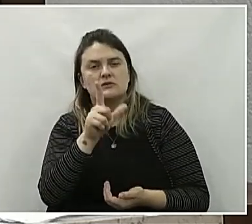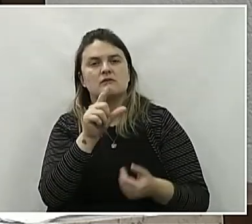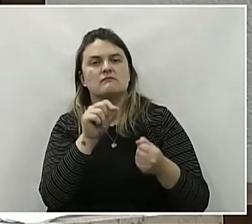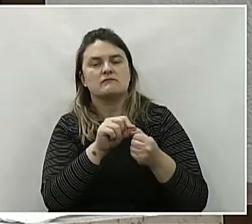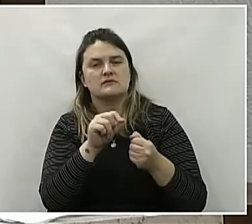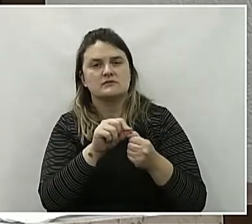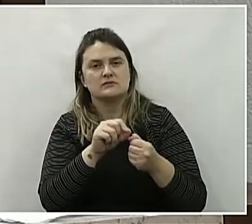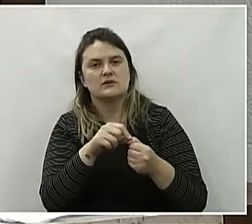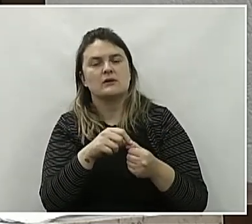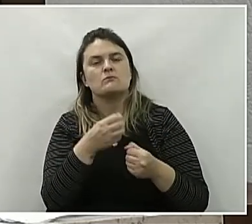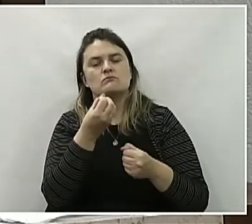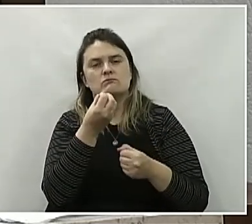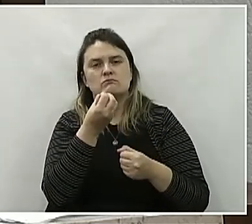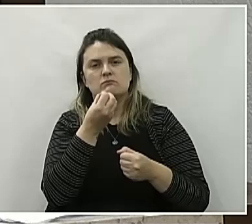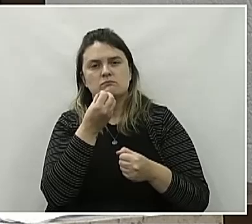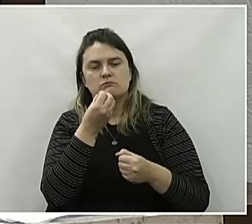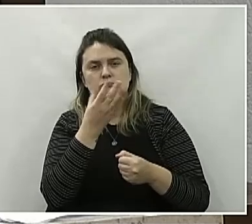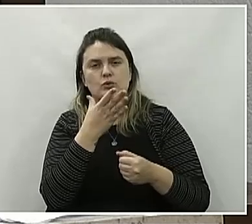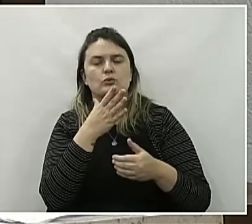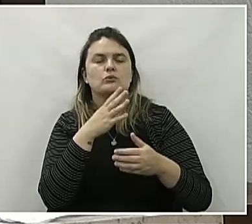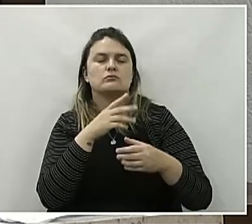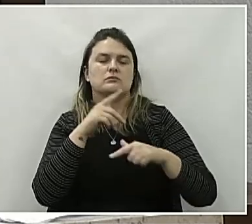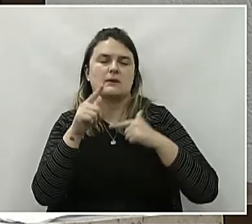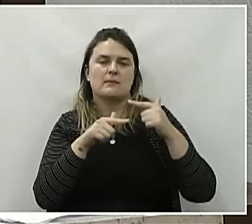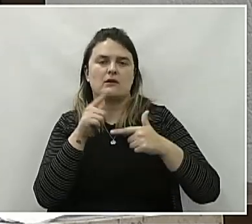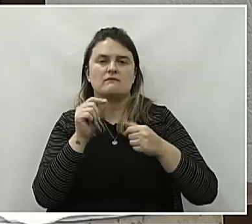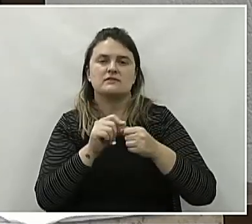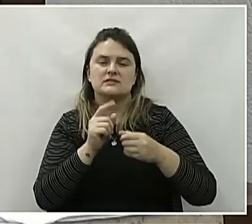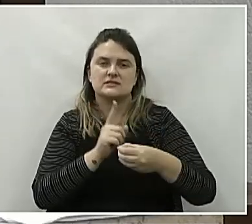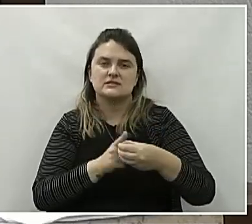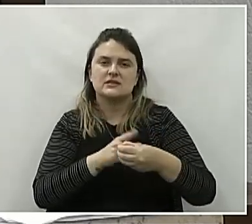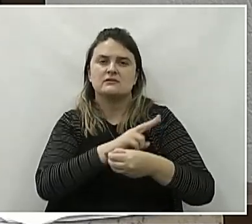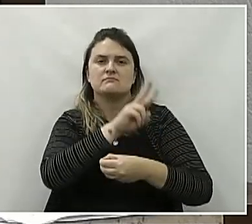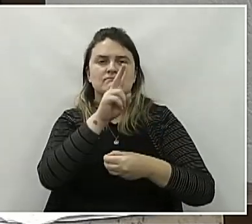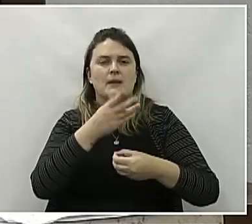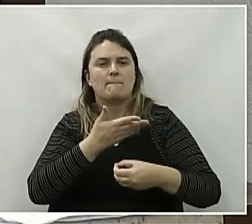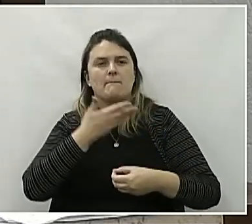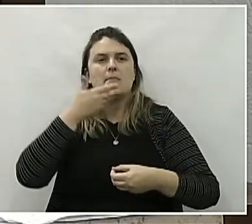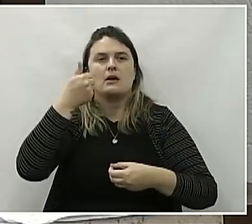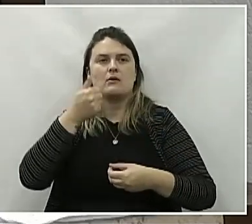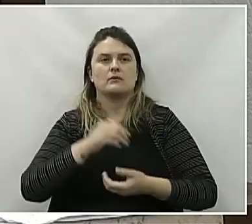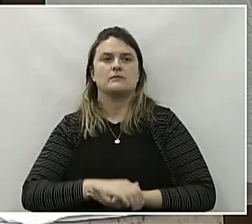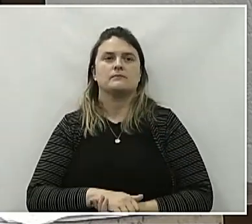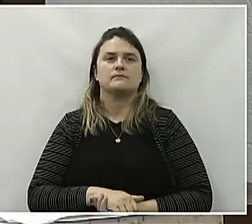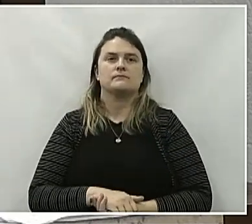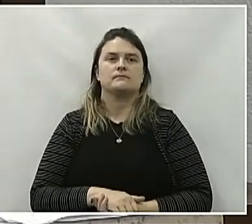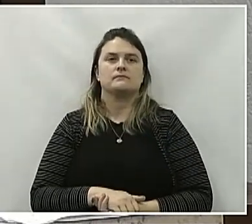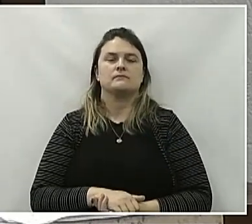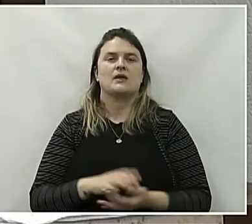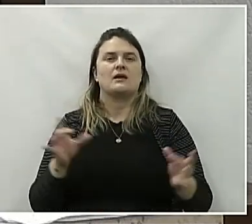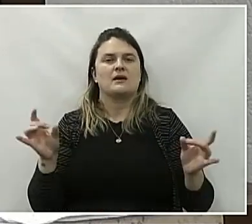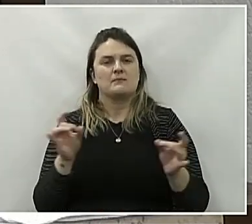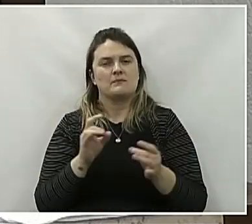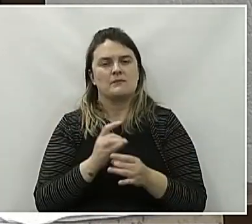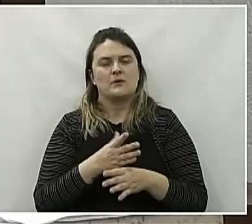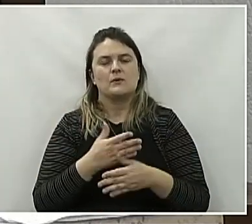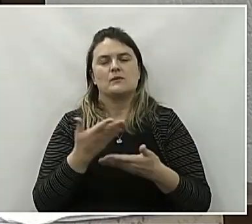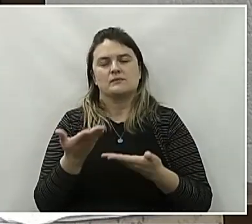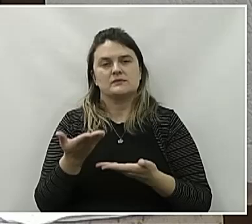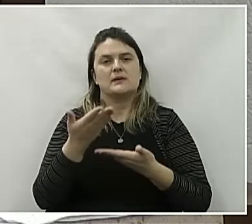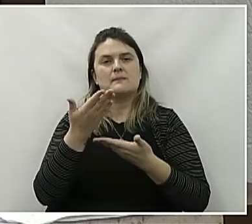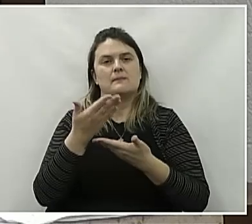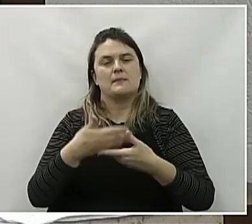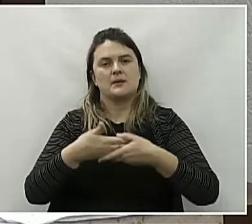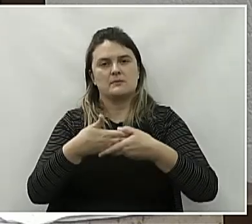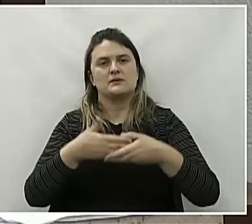fazer uma União da Vitória ainda melhor. Então, eu encerro por aqui parabenizando